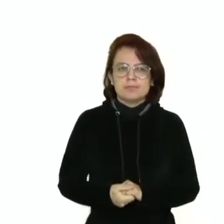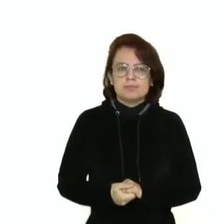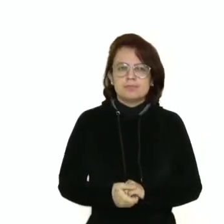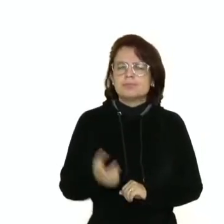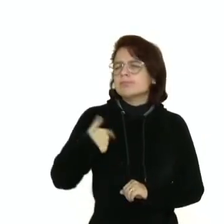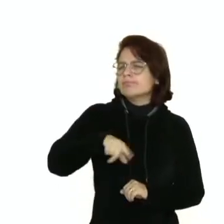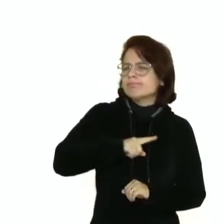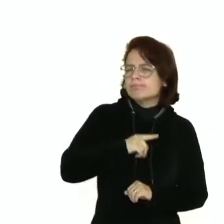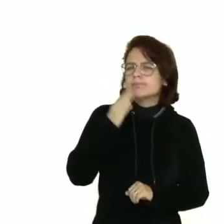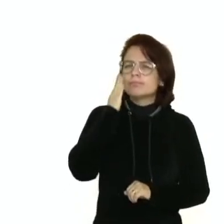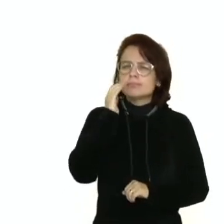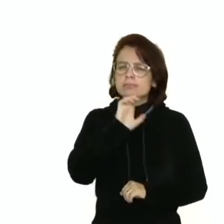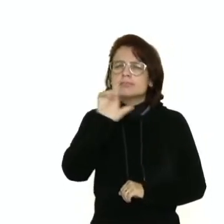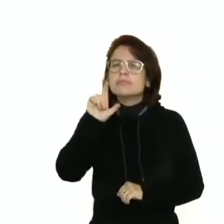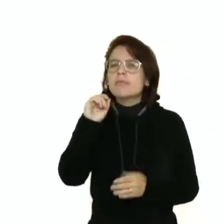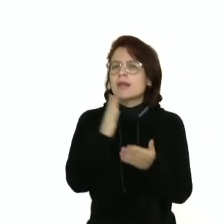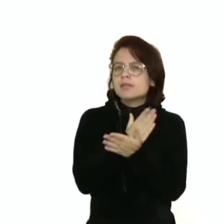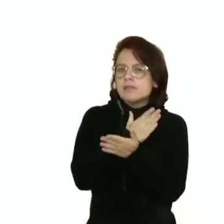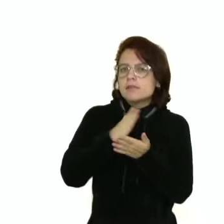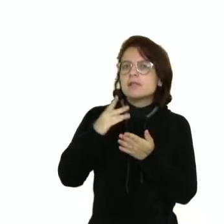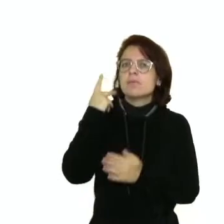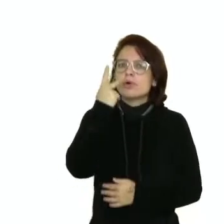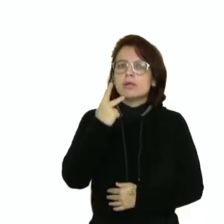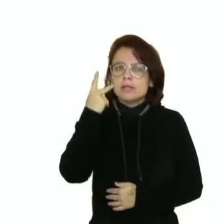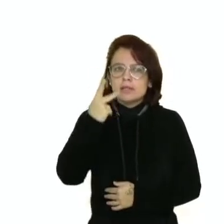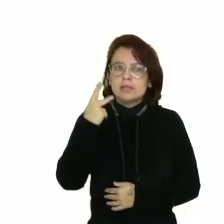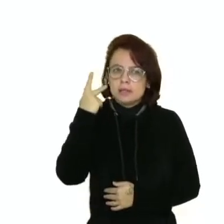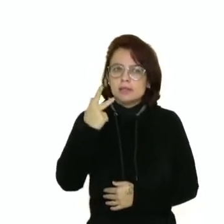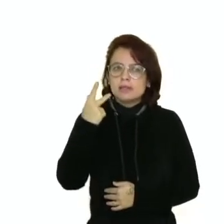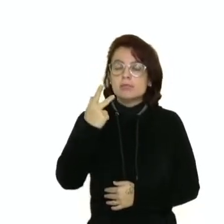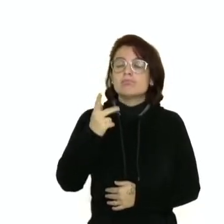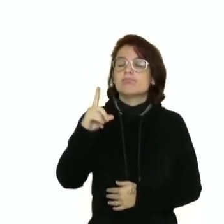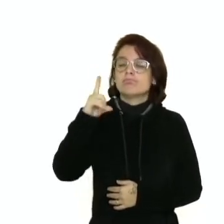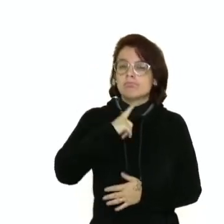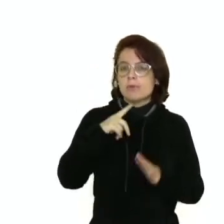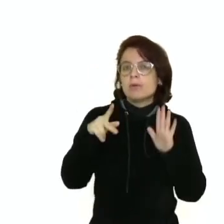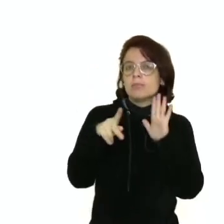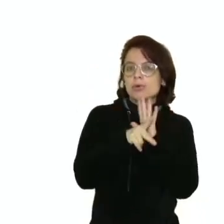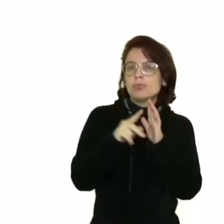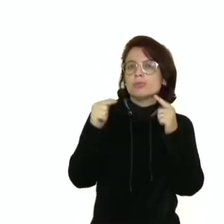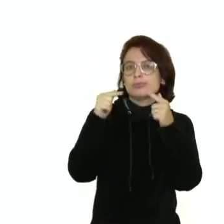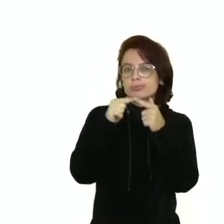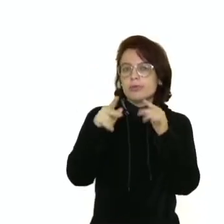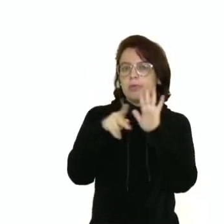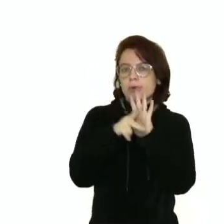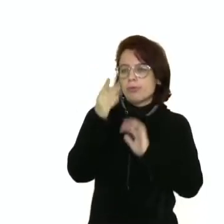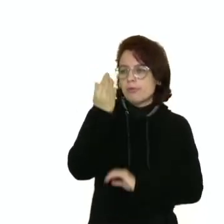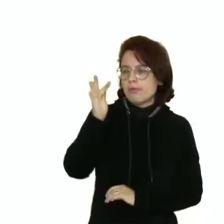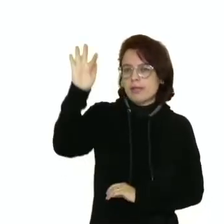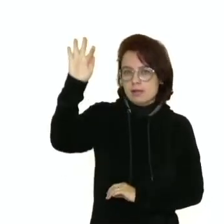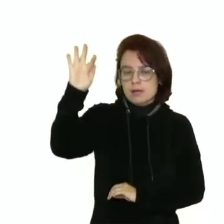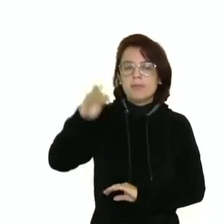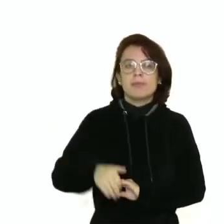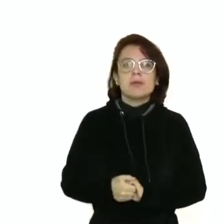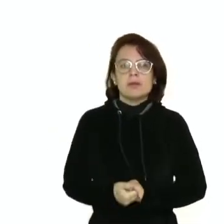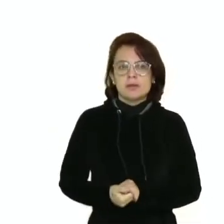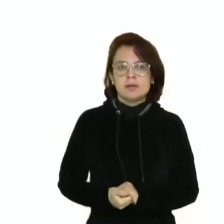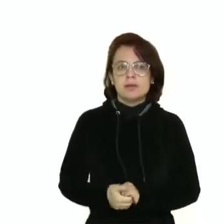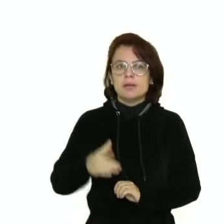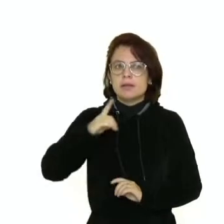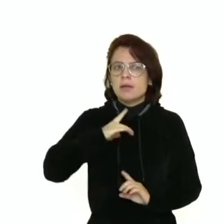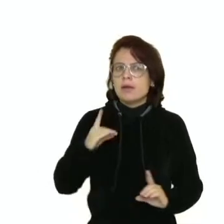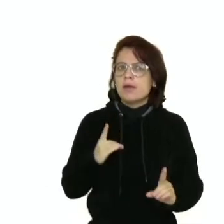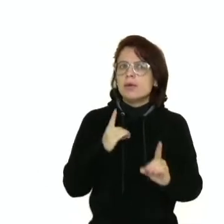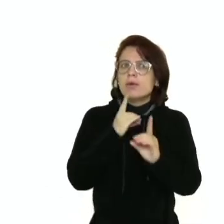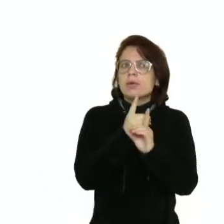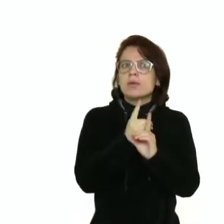a divisão política administrativa do Brasil está configurada em unidades da federação, onde se encontram os estados e